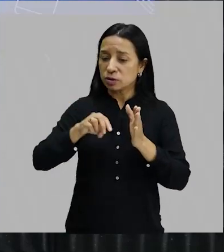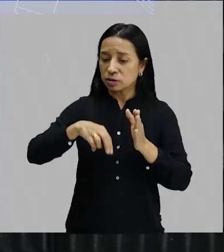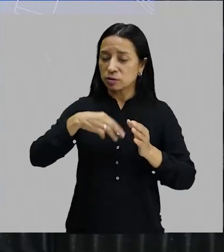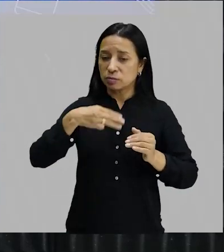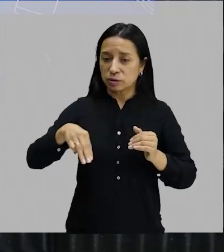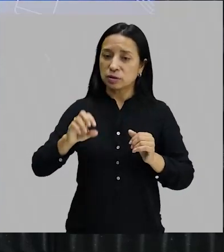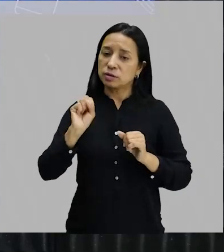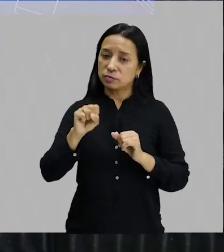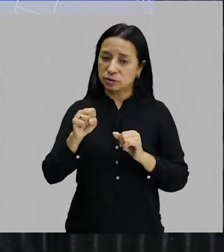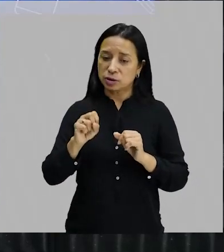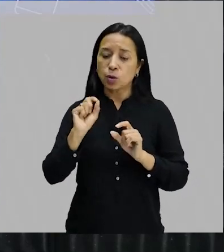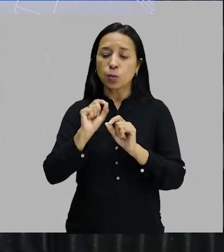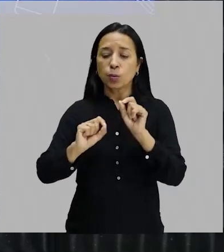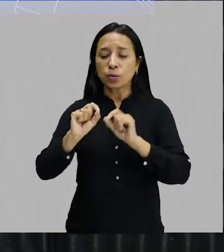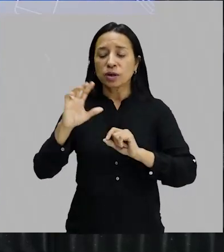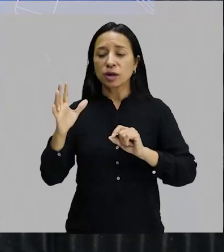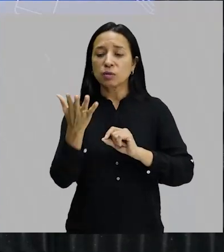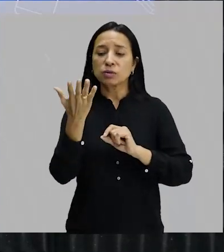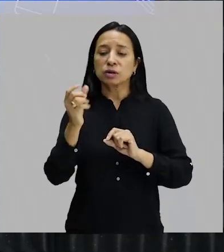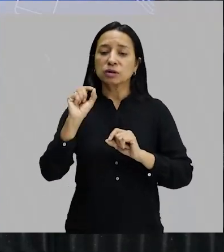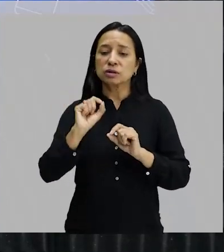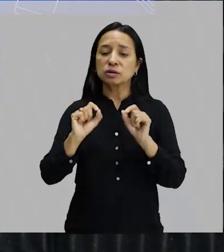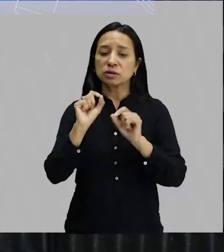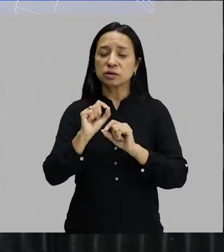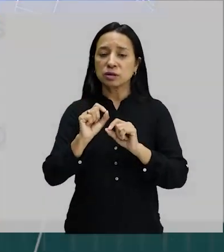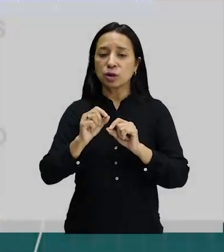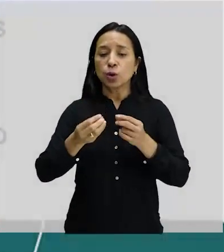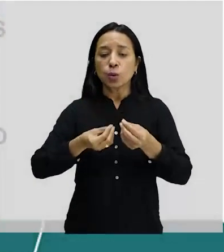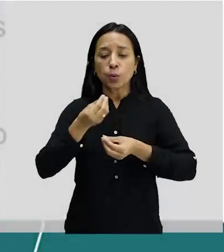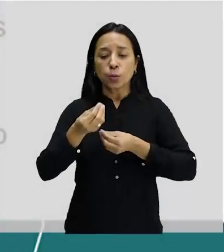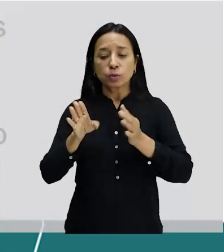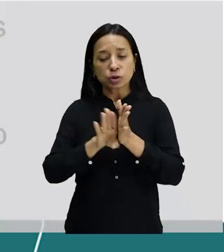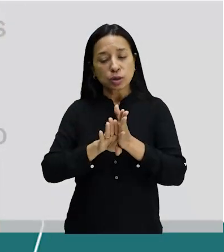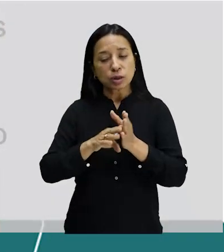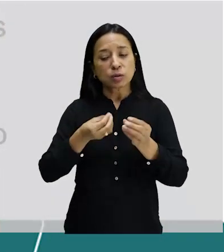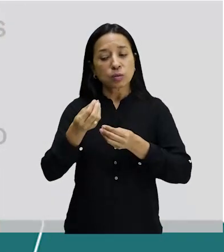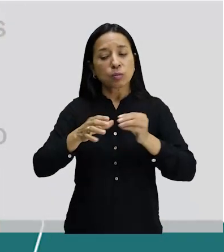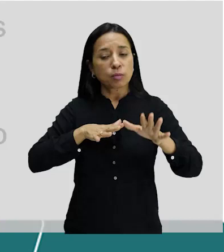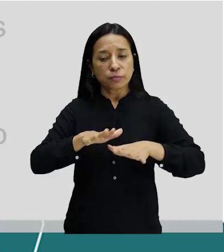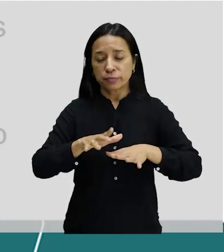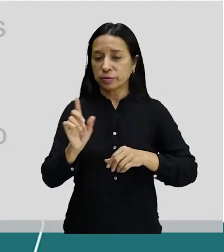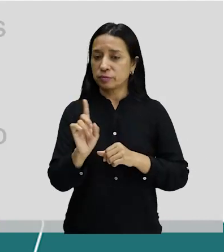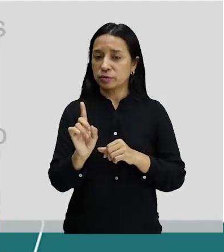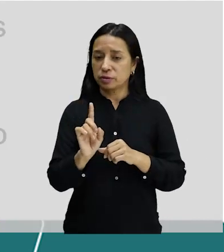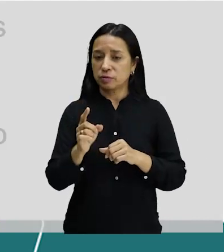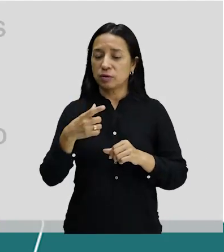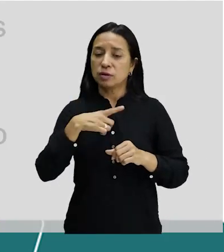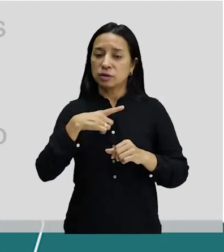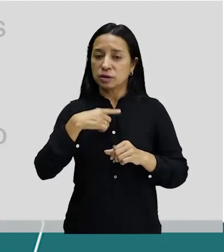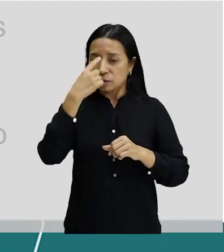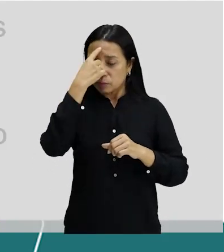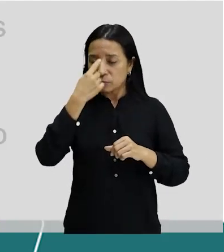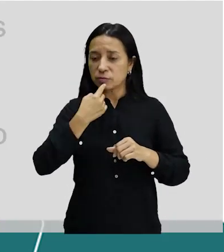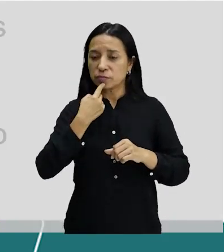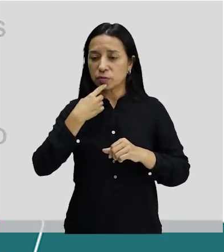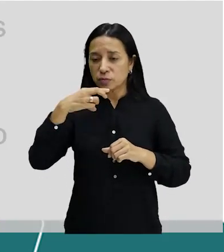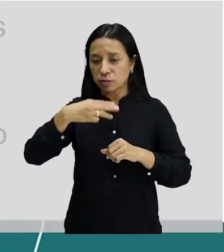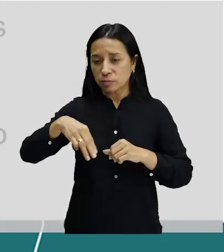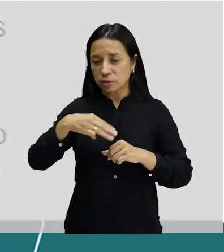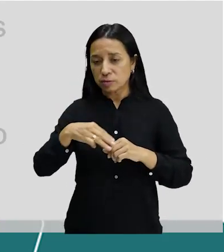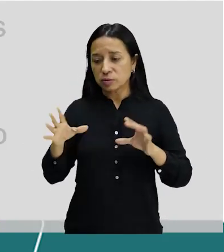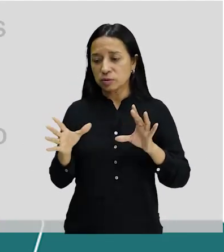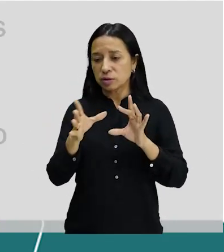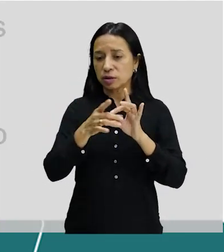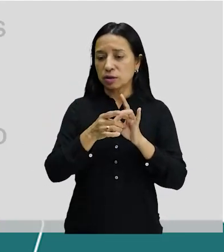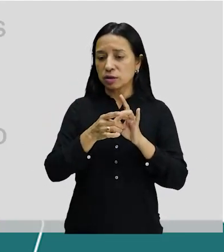que acontece no Maranhão. Ele chega como um movimento no Maranhão? Não. Mas você tem uma figura maranhense que é ligada